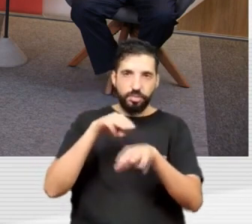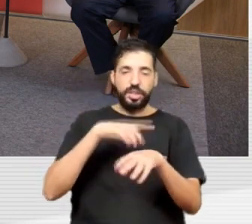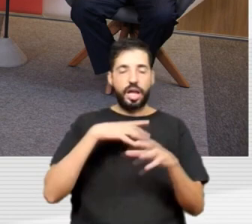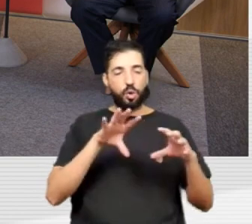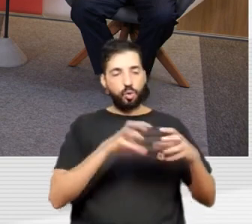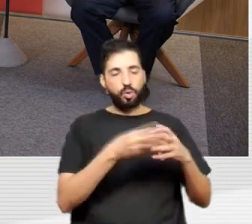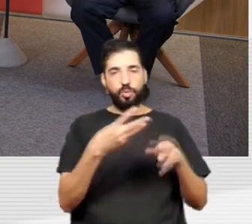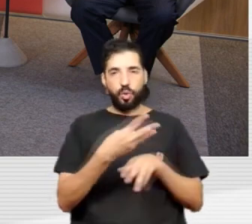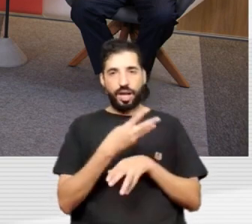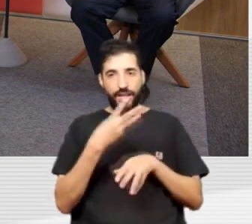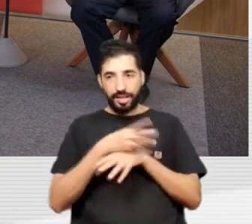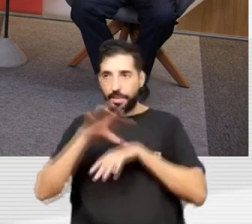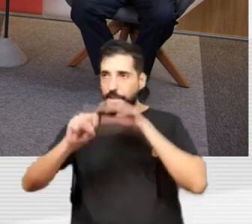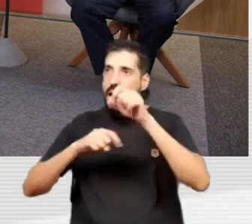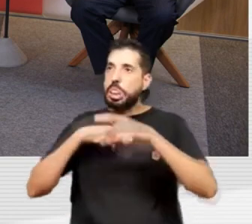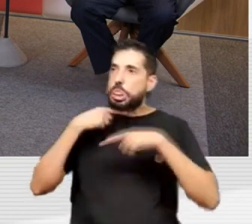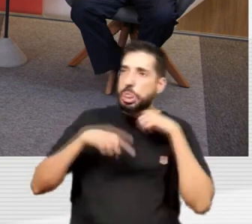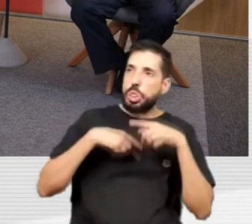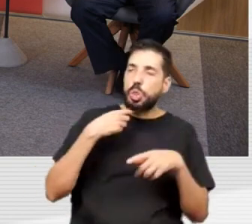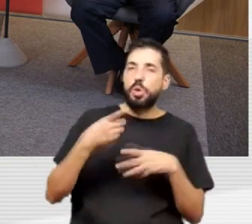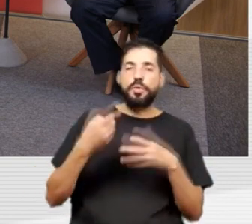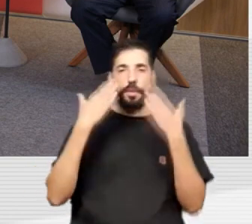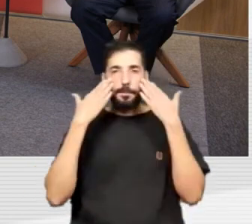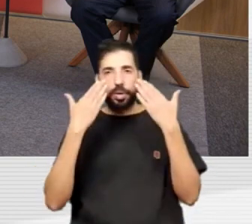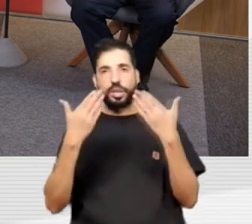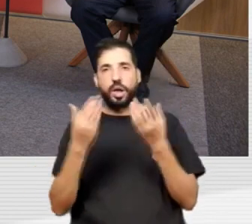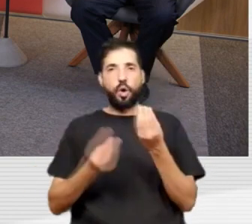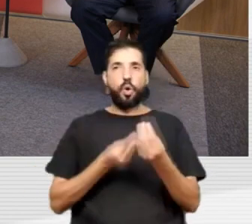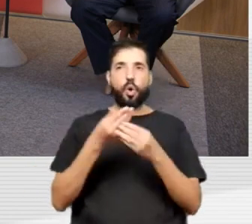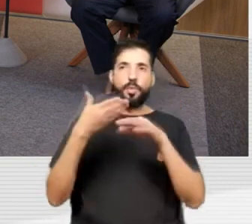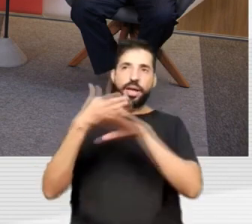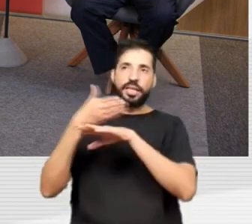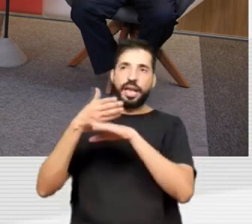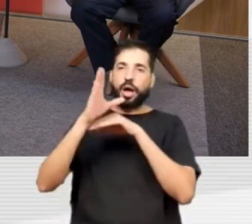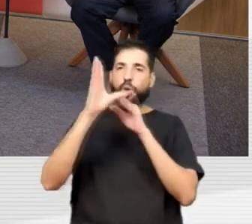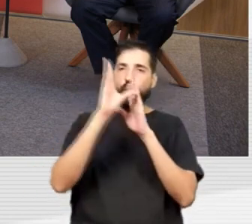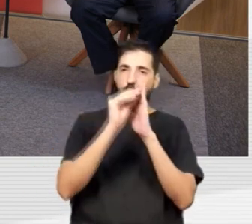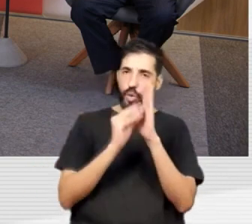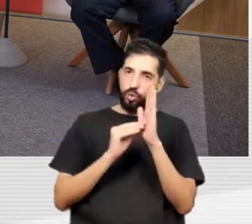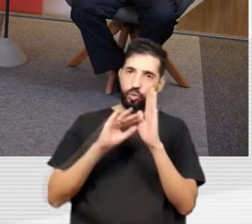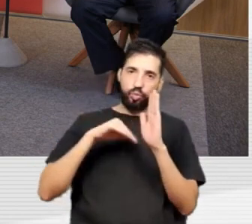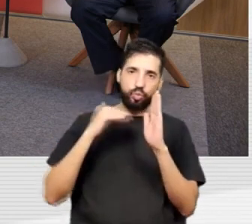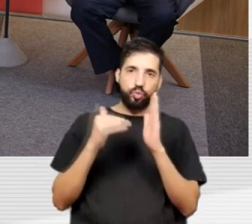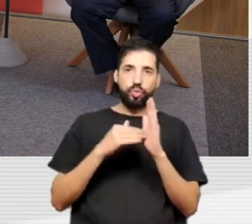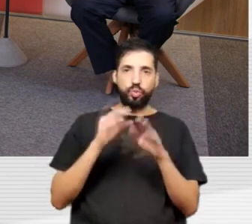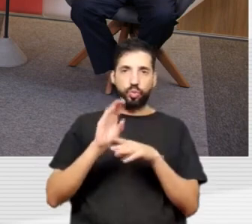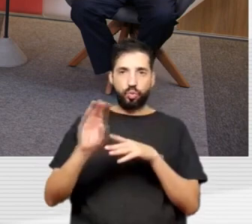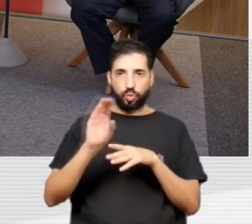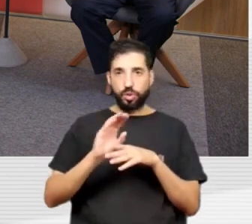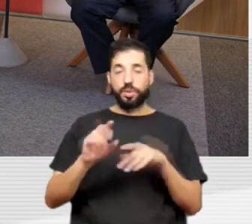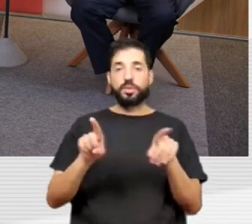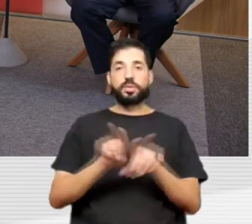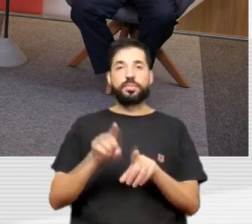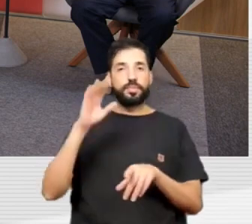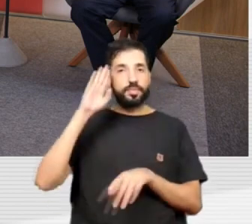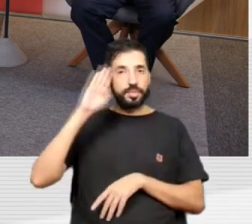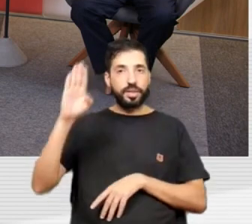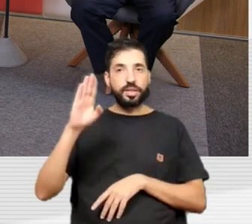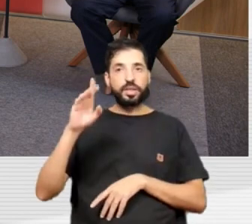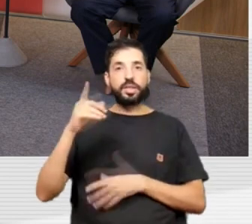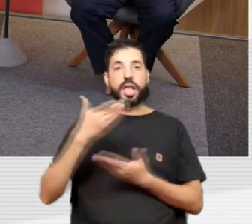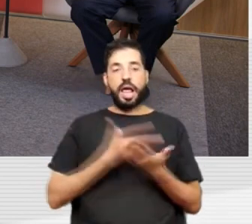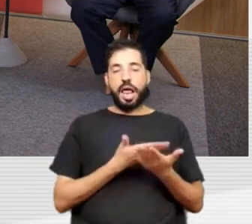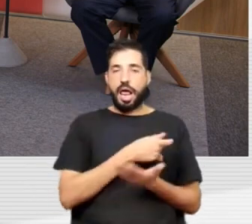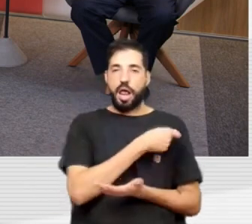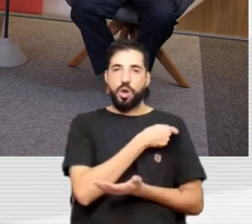pegando as dúvidas, mostrando como acessar o conteúdo inteiro do nosso curso e principalmente aos estudantes. Então, vou